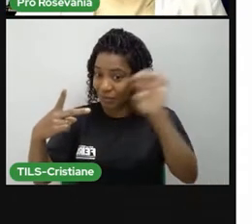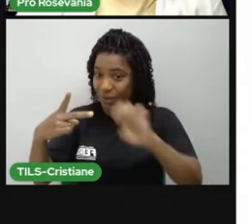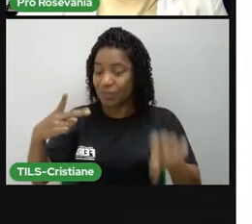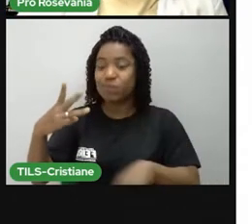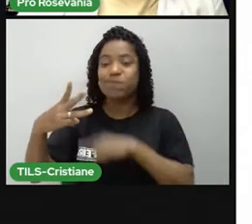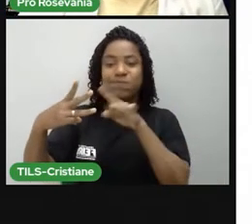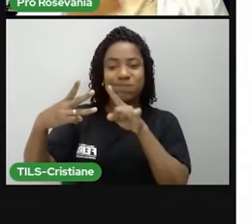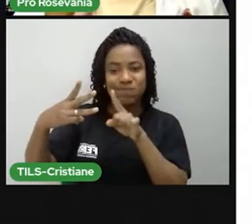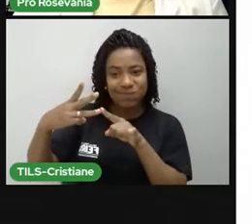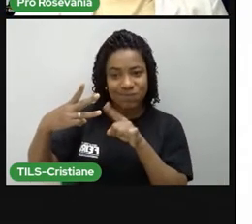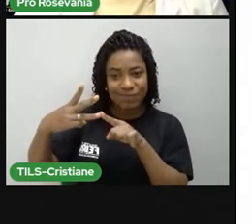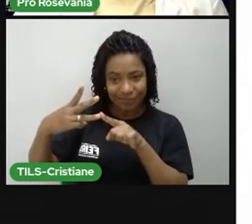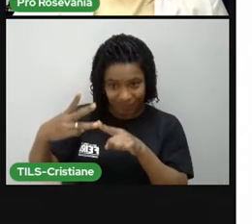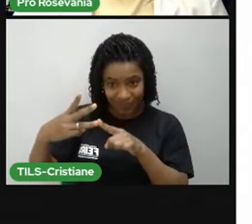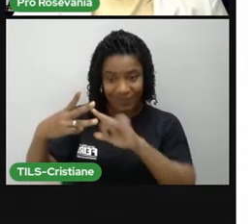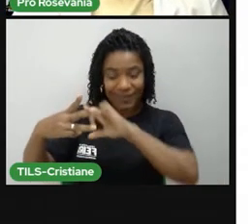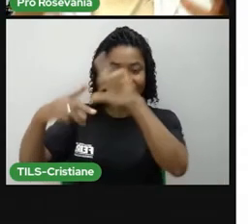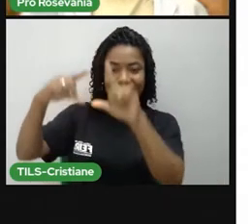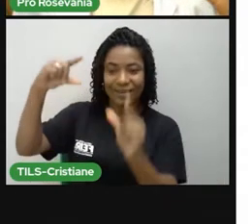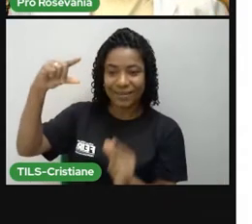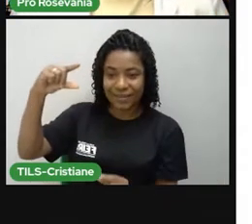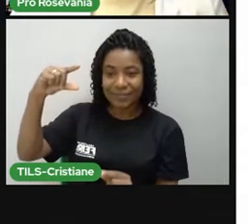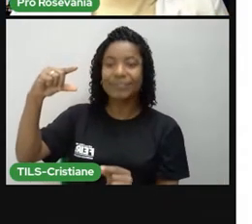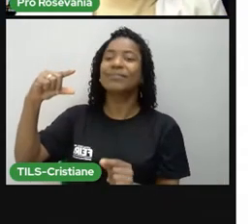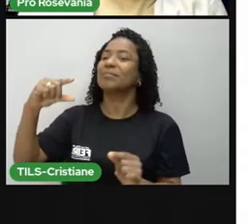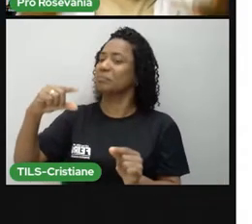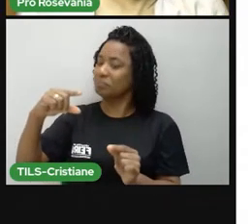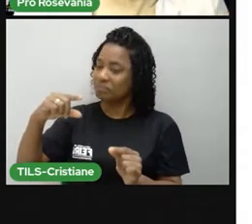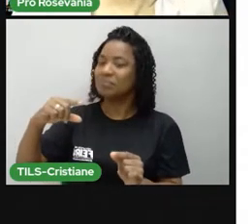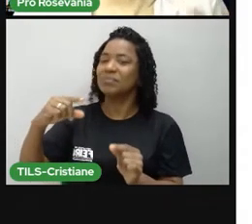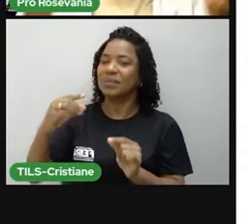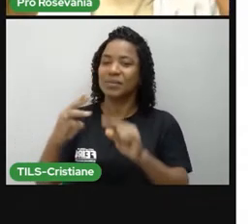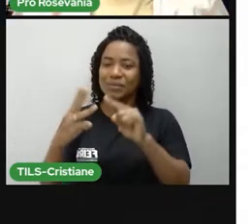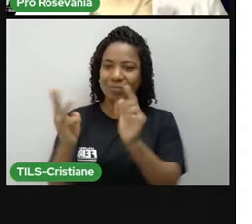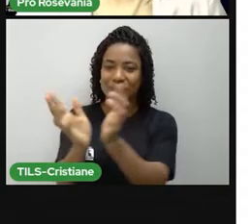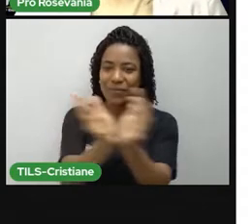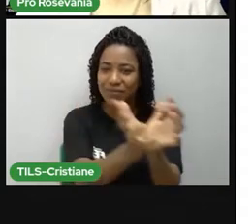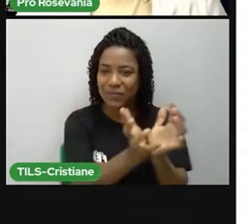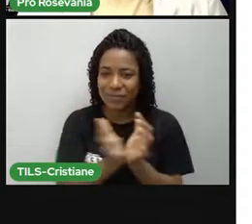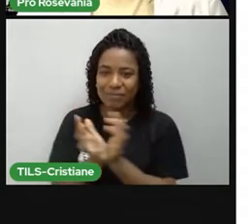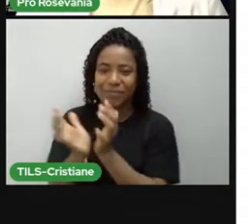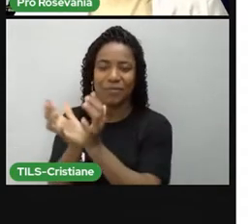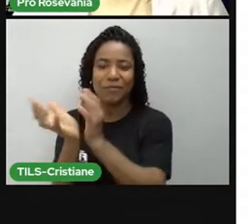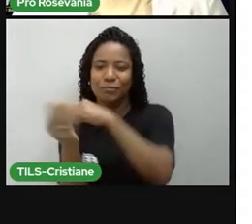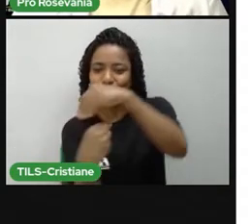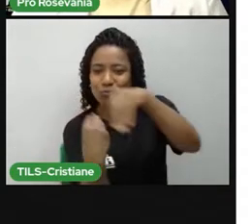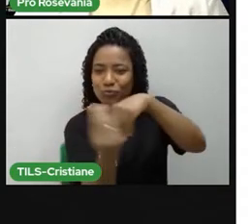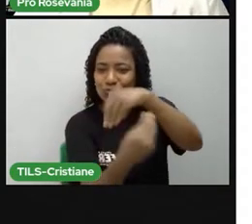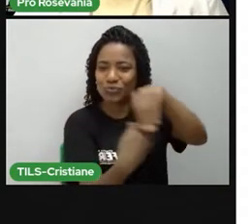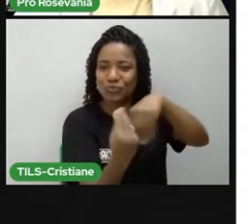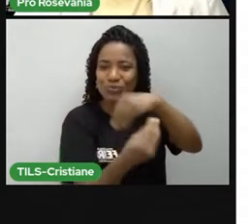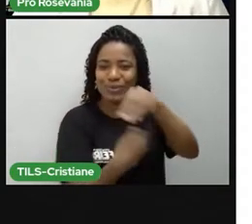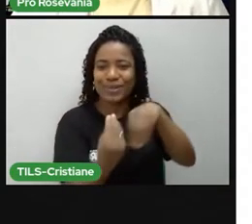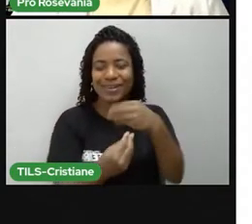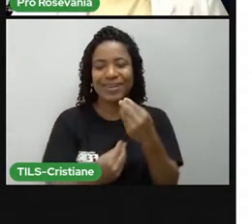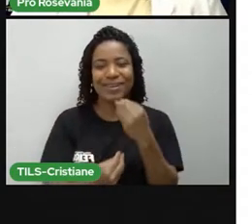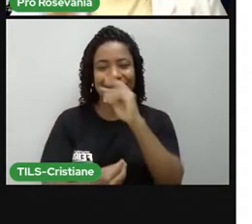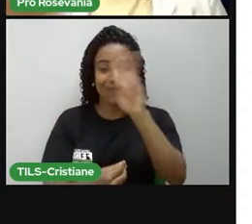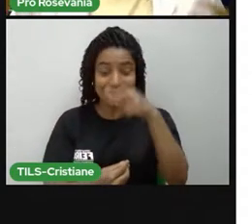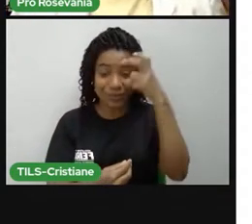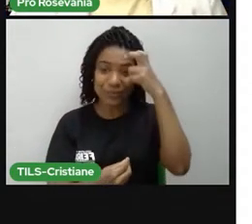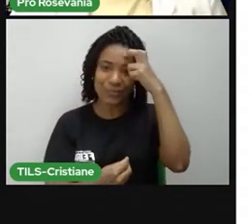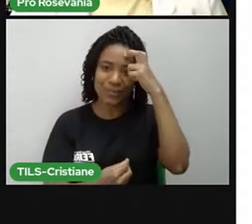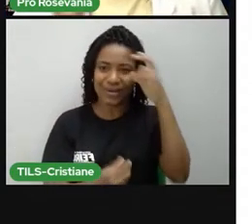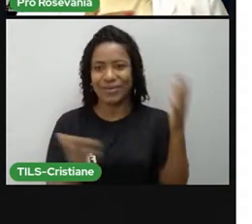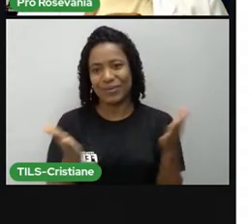e dos povos africanos, deu, né, essa mistura cultural, essa miscigenação que a